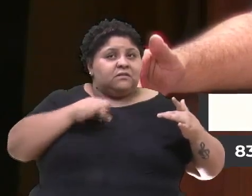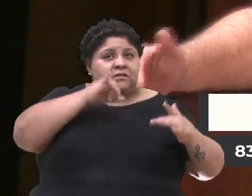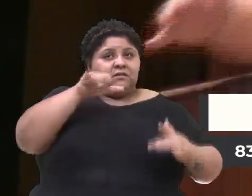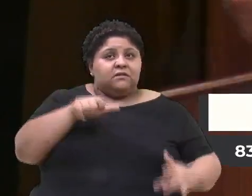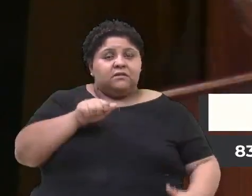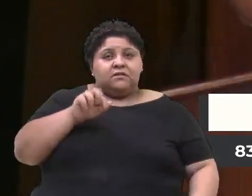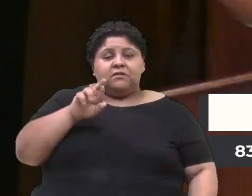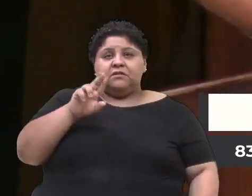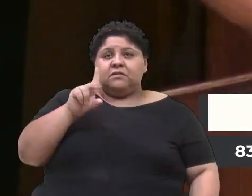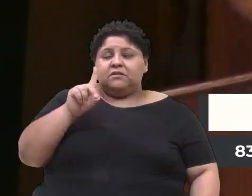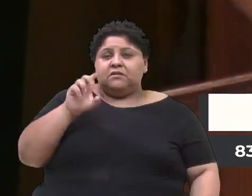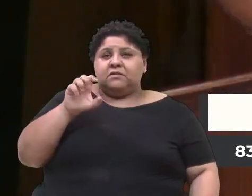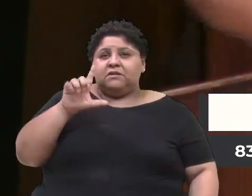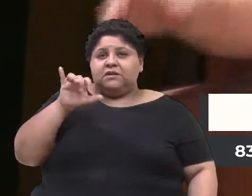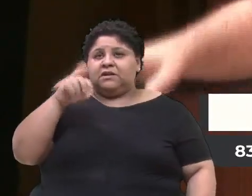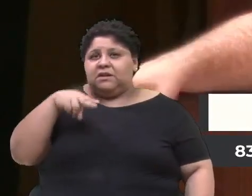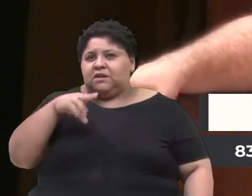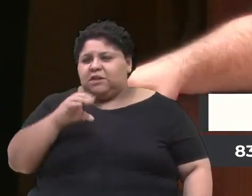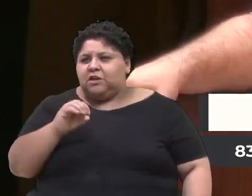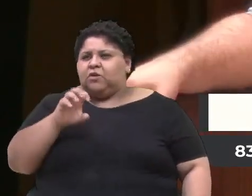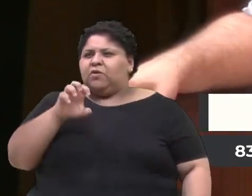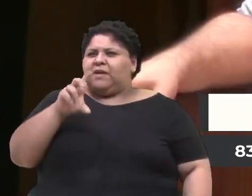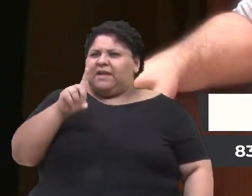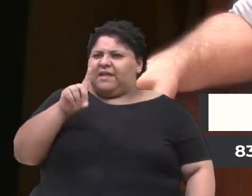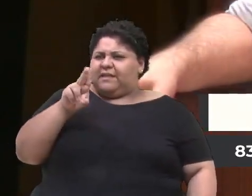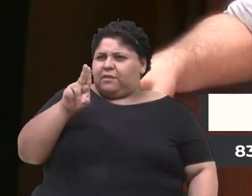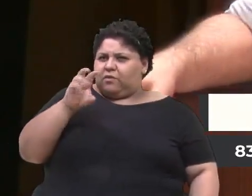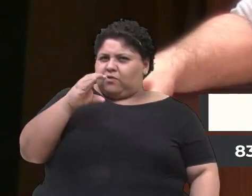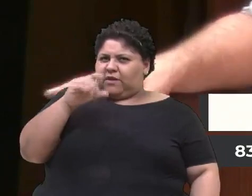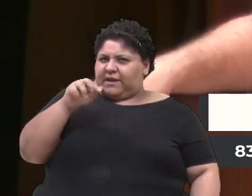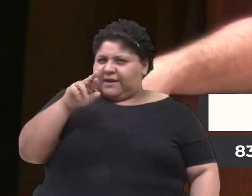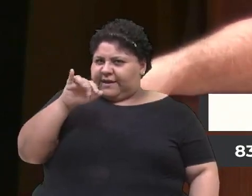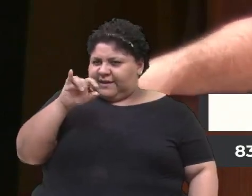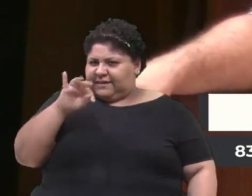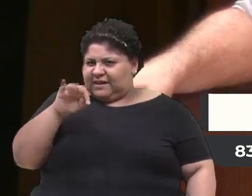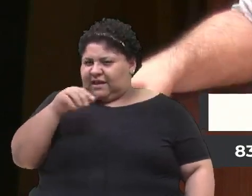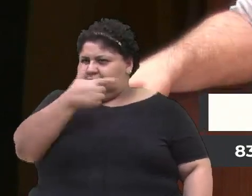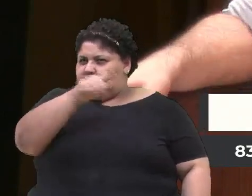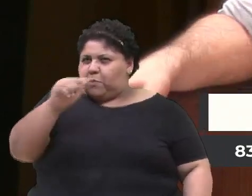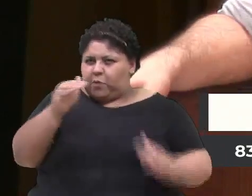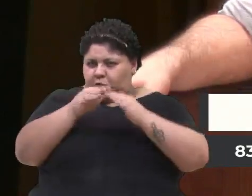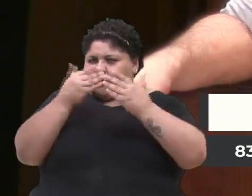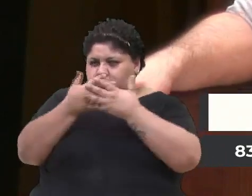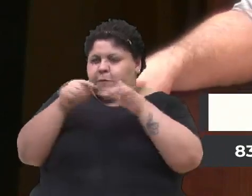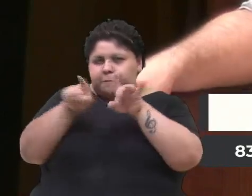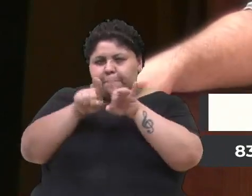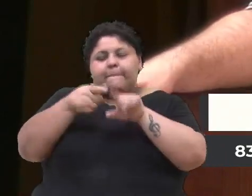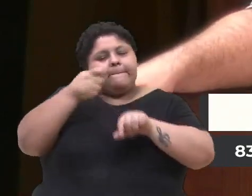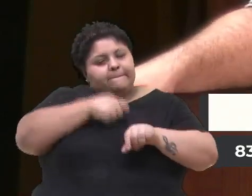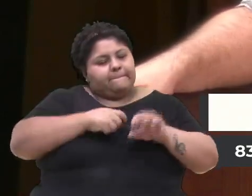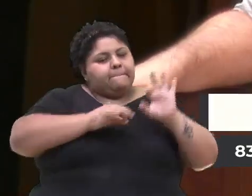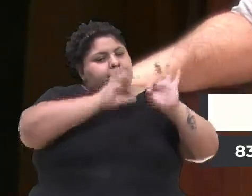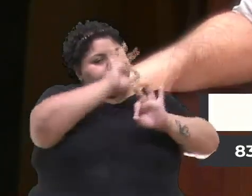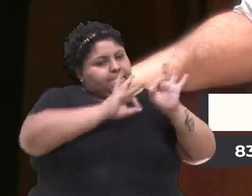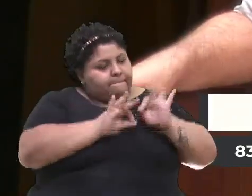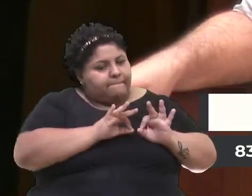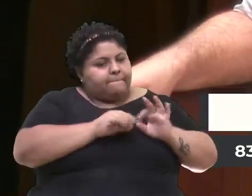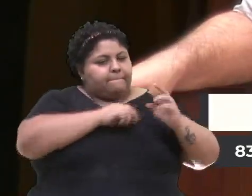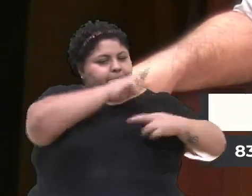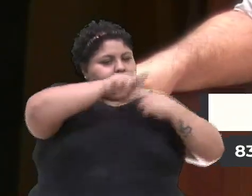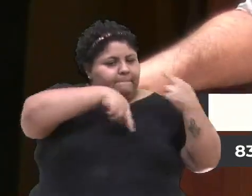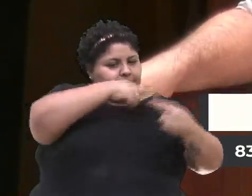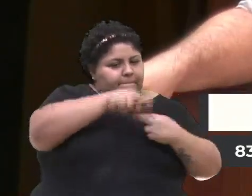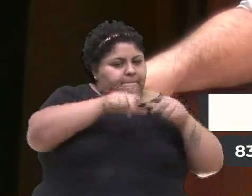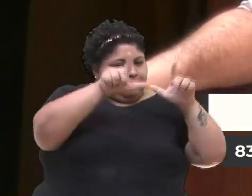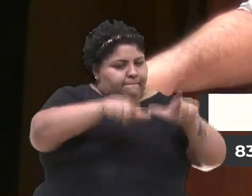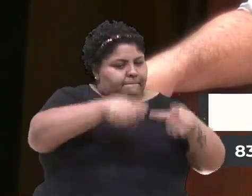que dividem as 48, 49 escolas. Escolas que precisam de reforma, que precisam de espaços adequados. A